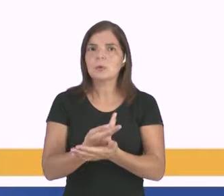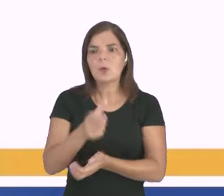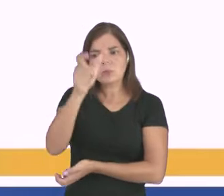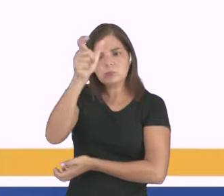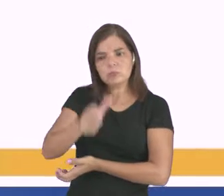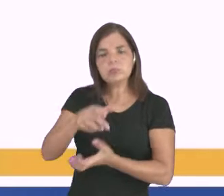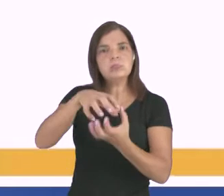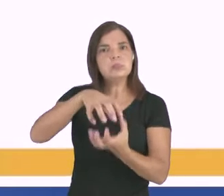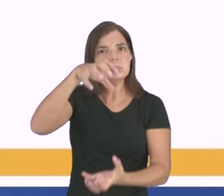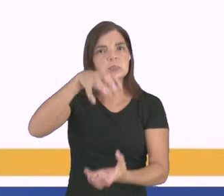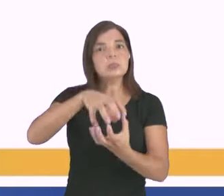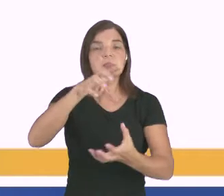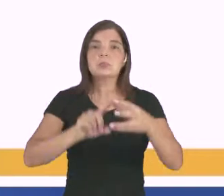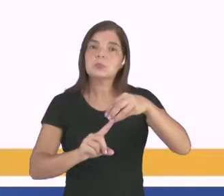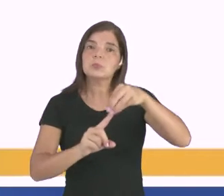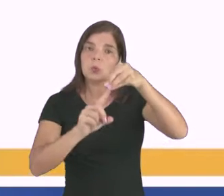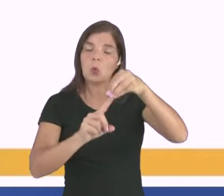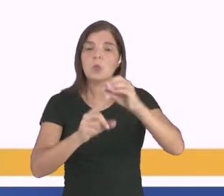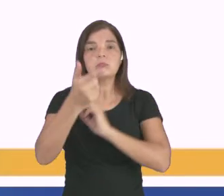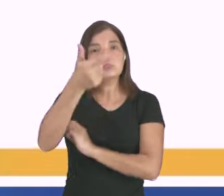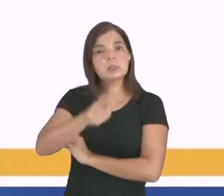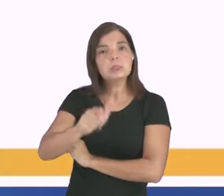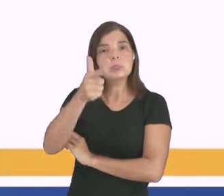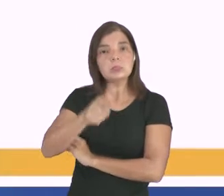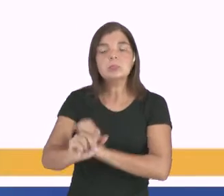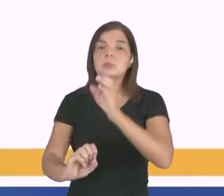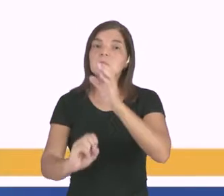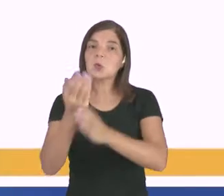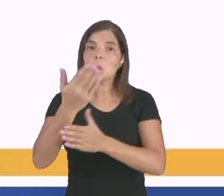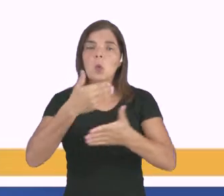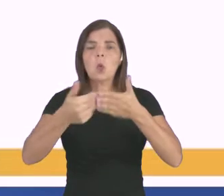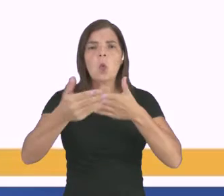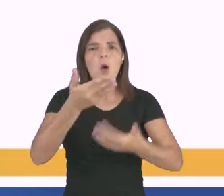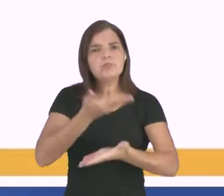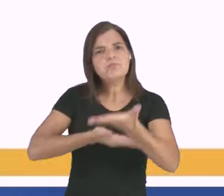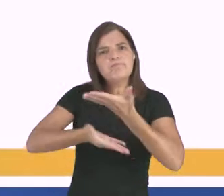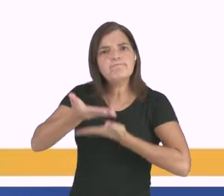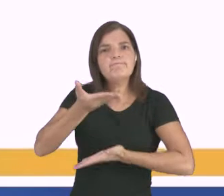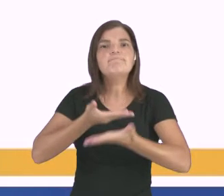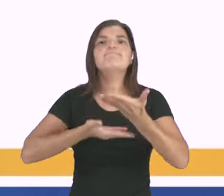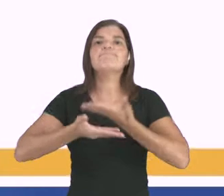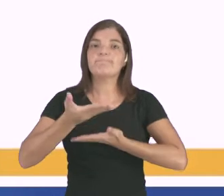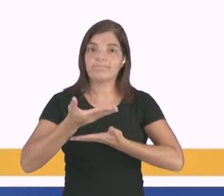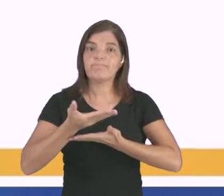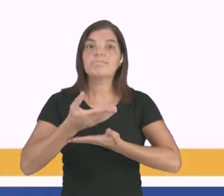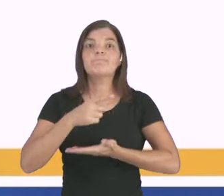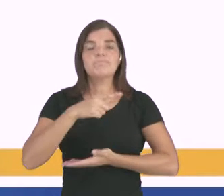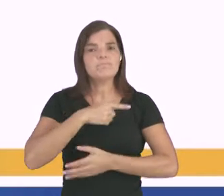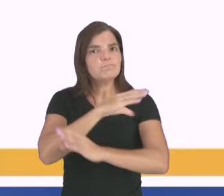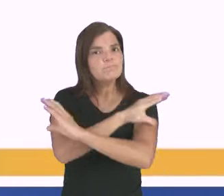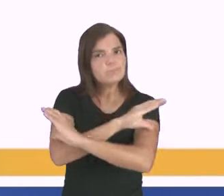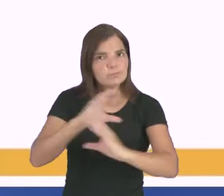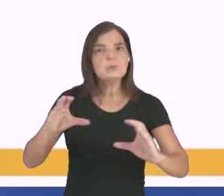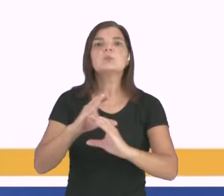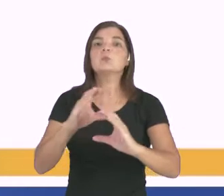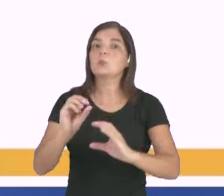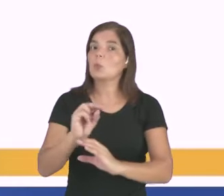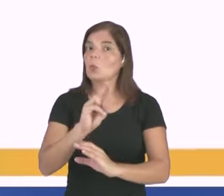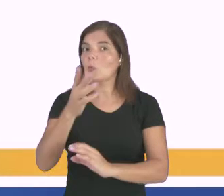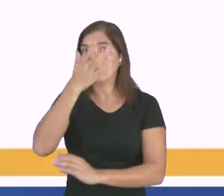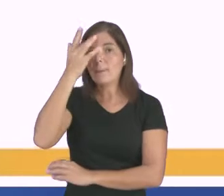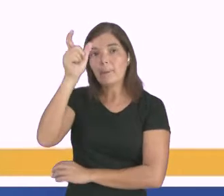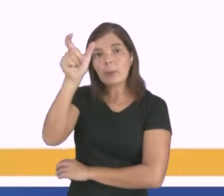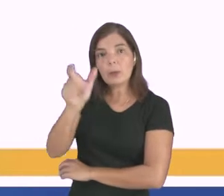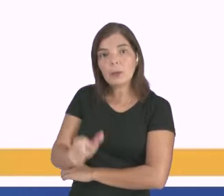Pode ser um ato único ou repetido que ocorre em qualquer relacionamento onde há expectativa de confiança ou a